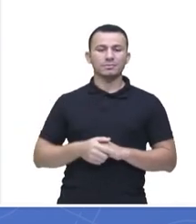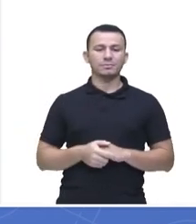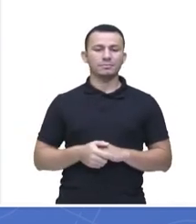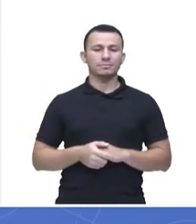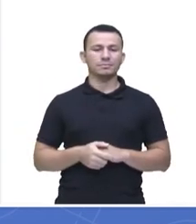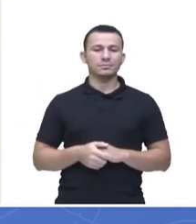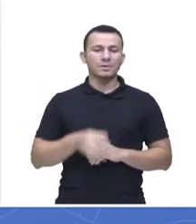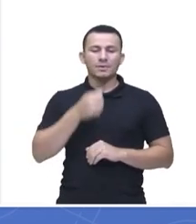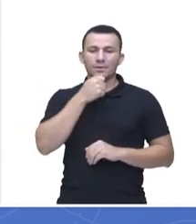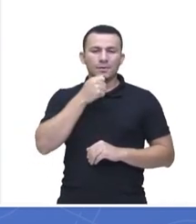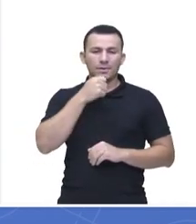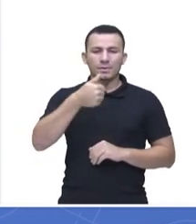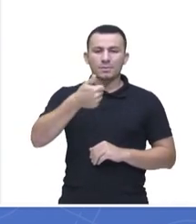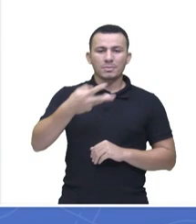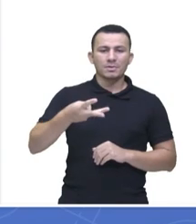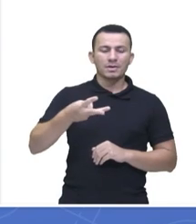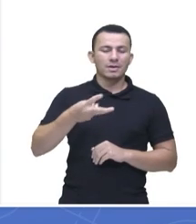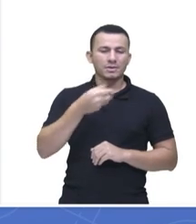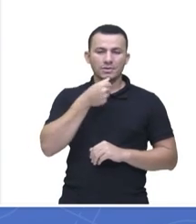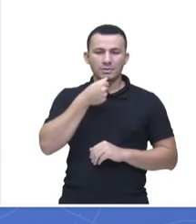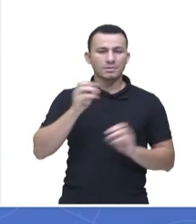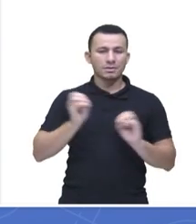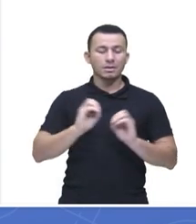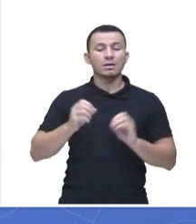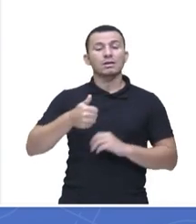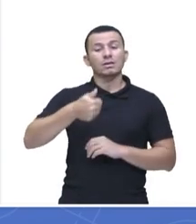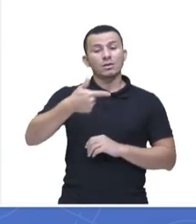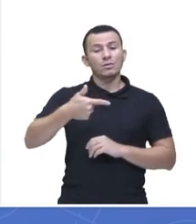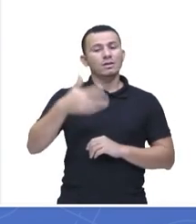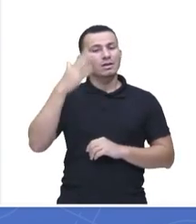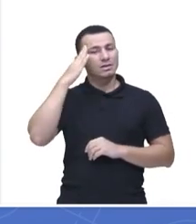entramos nessa questão, né, Letícia? Estamos na questão 12.